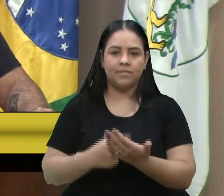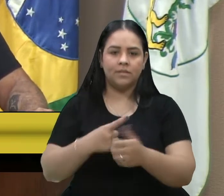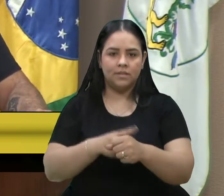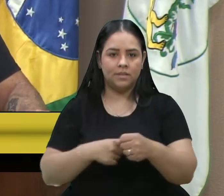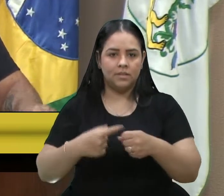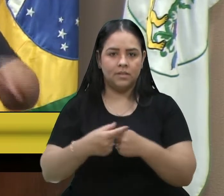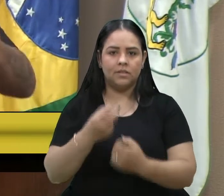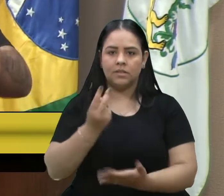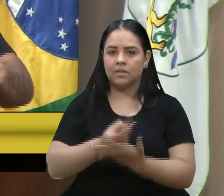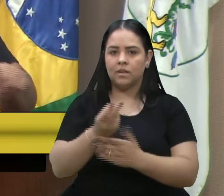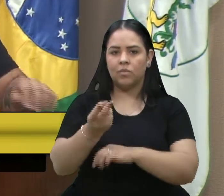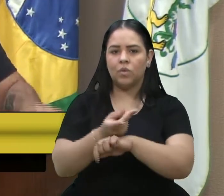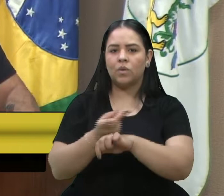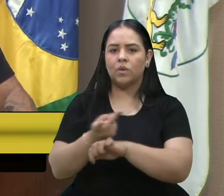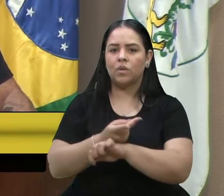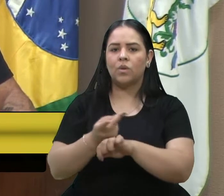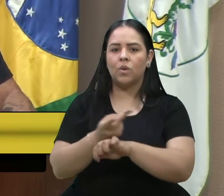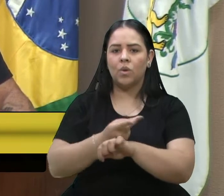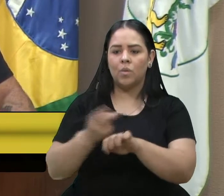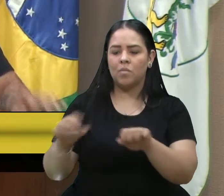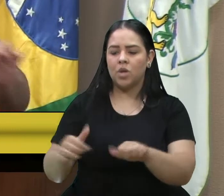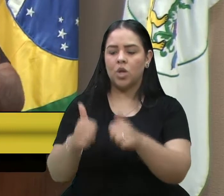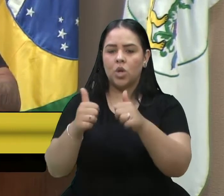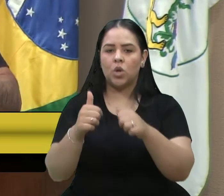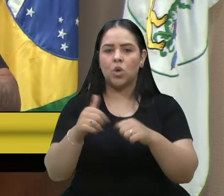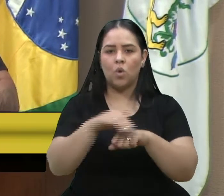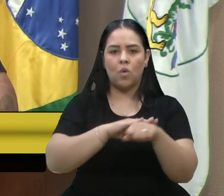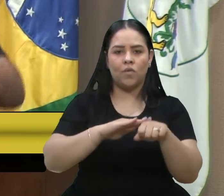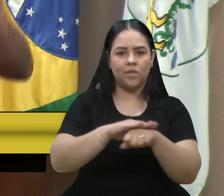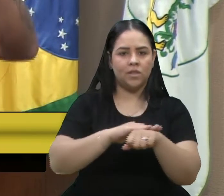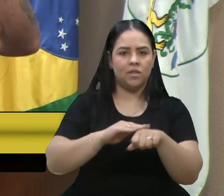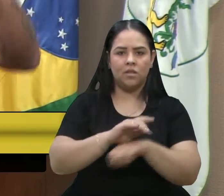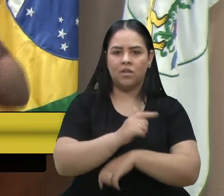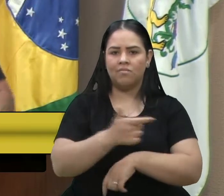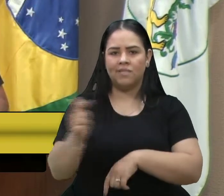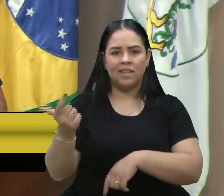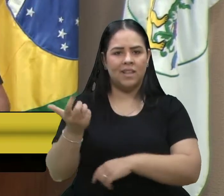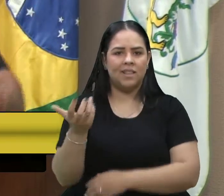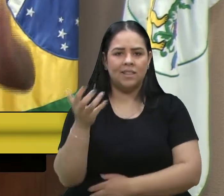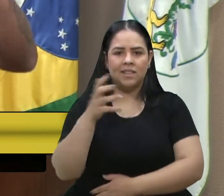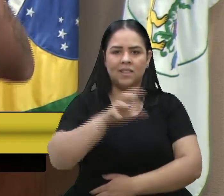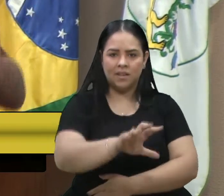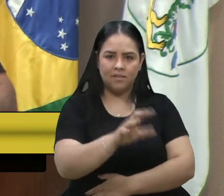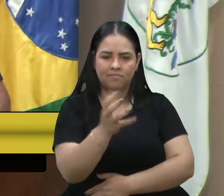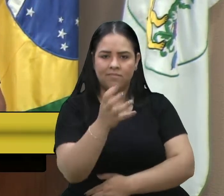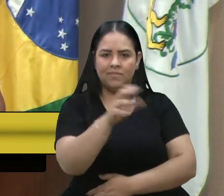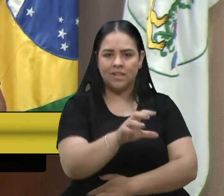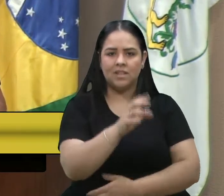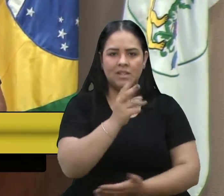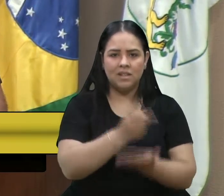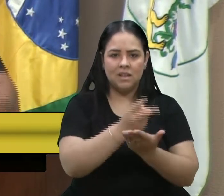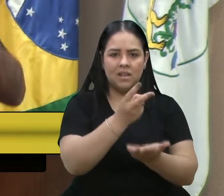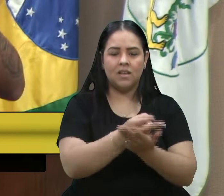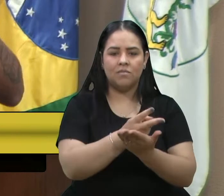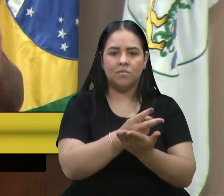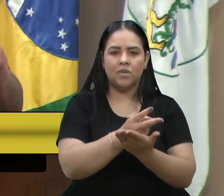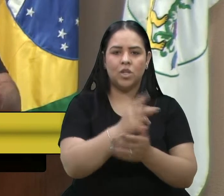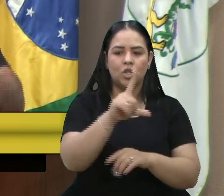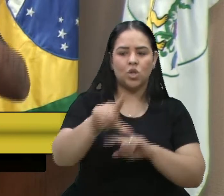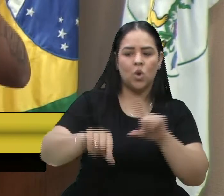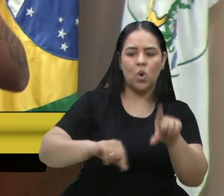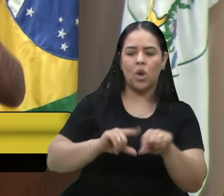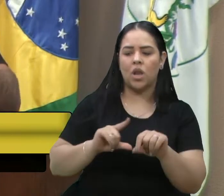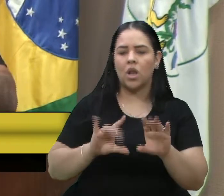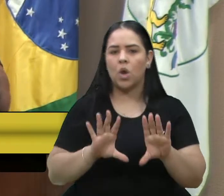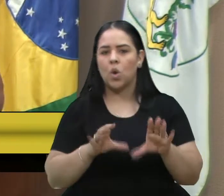buscando alternativas, dialogando com as pessoas, e não o ataque seletivo, parcial a um